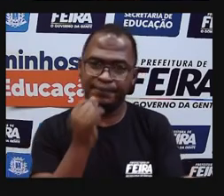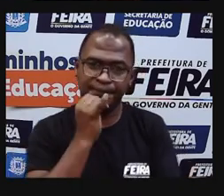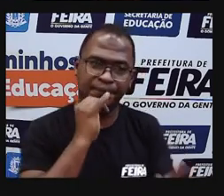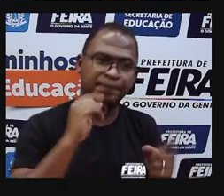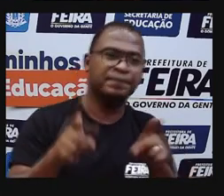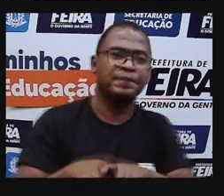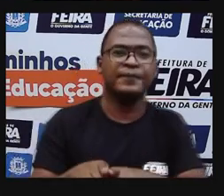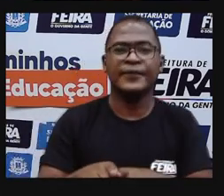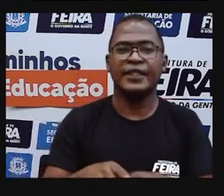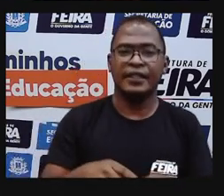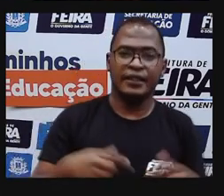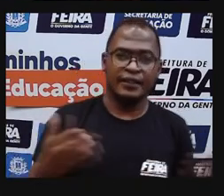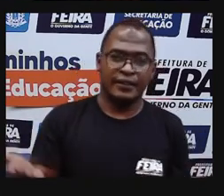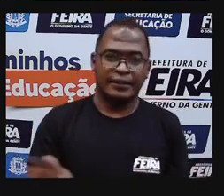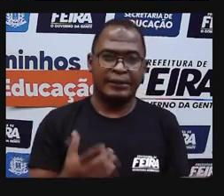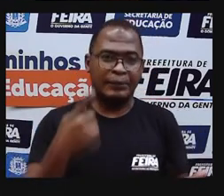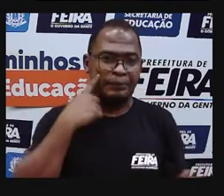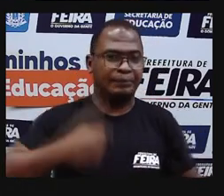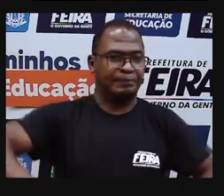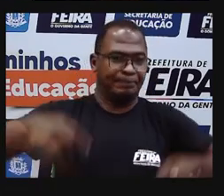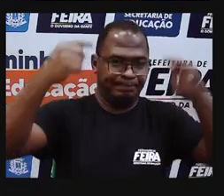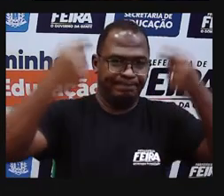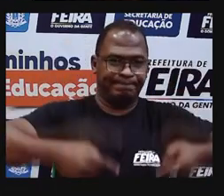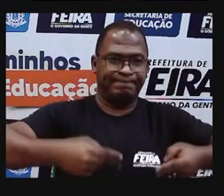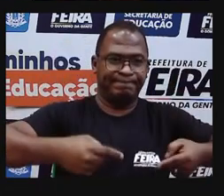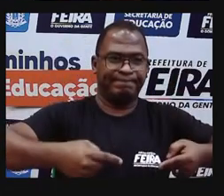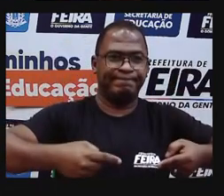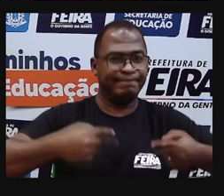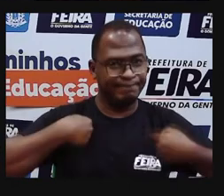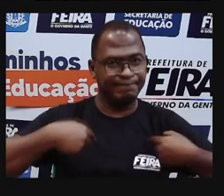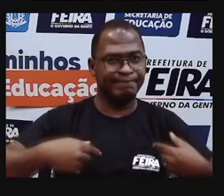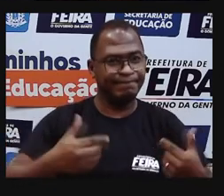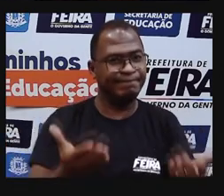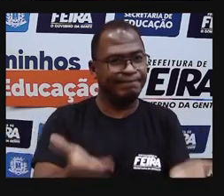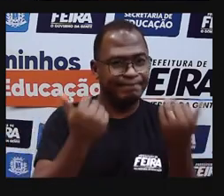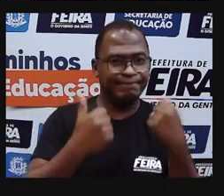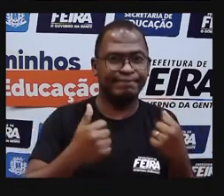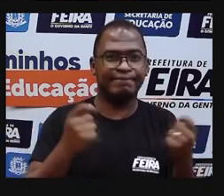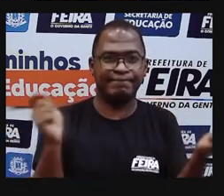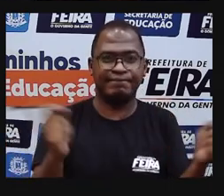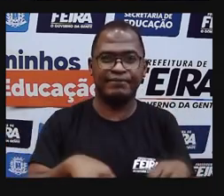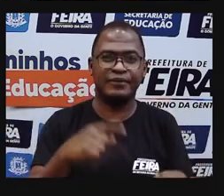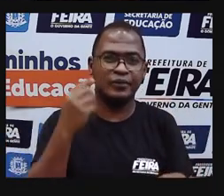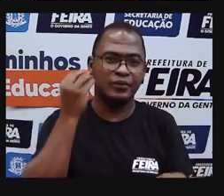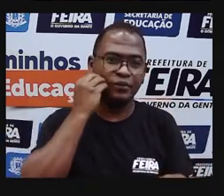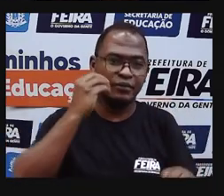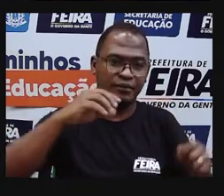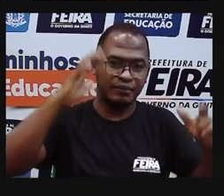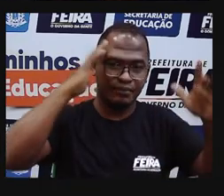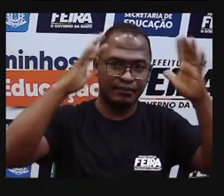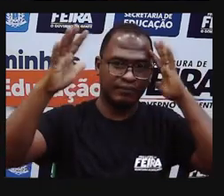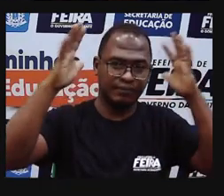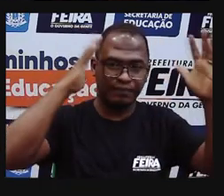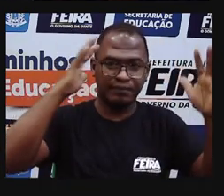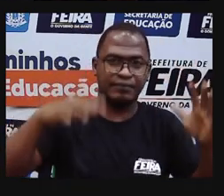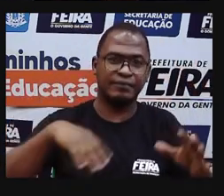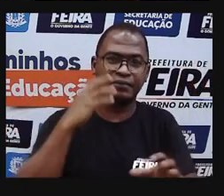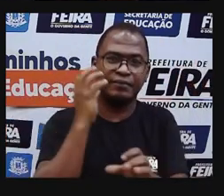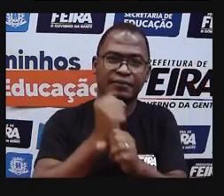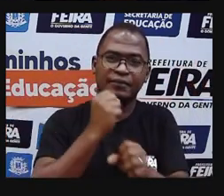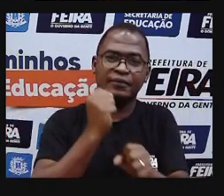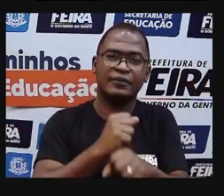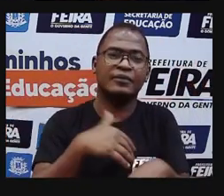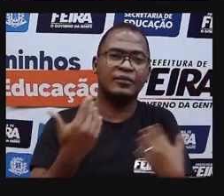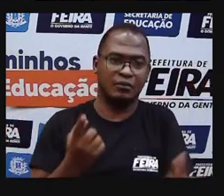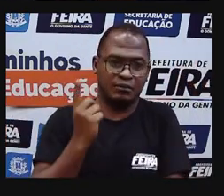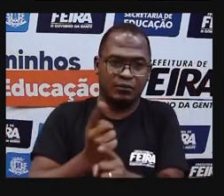respondessem, tá? Pra gente finalizar nossa aula, eu vou trazer esse desafio. Que vocês me dissessem quanto é? Que número é esse,